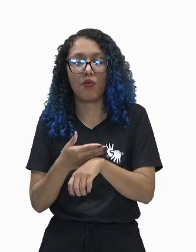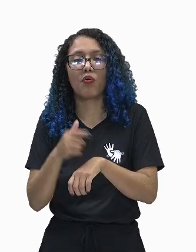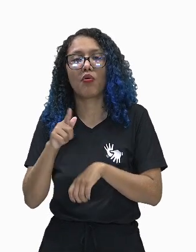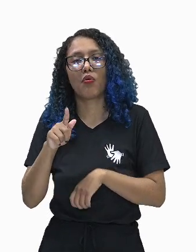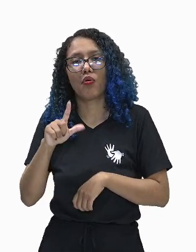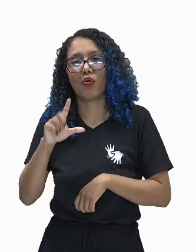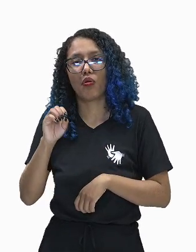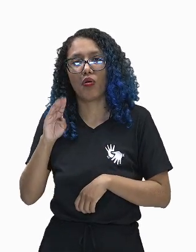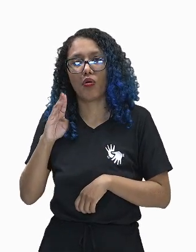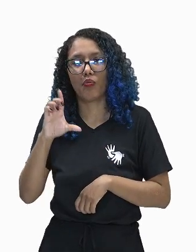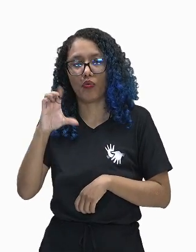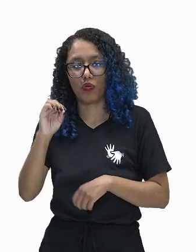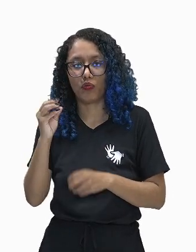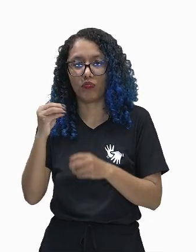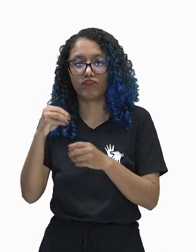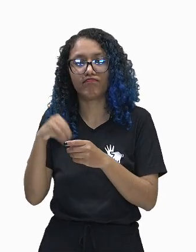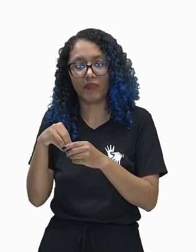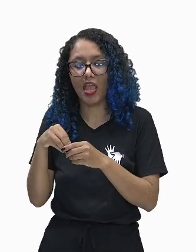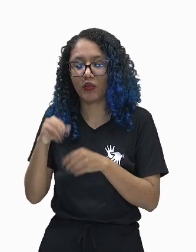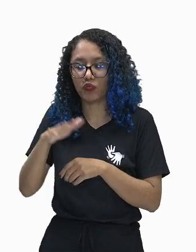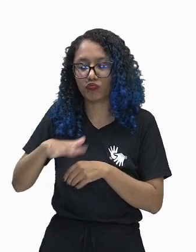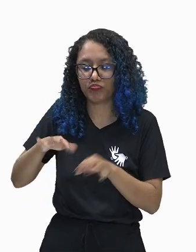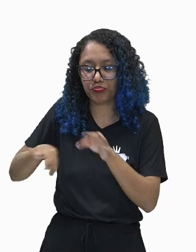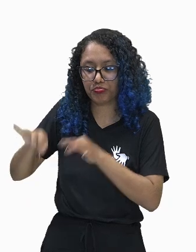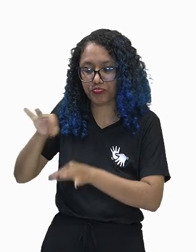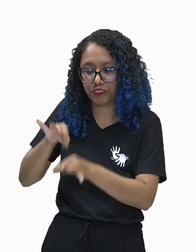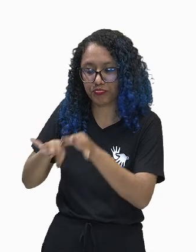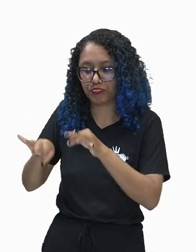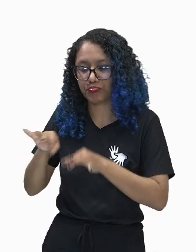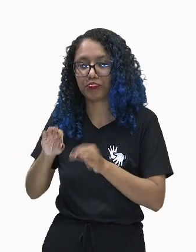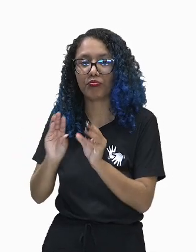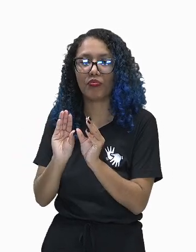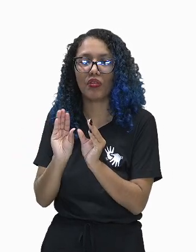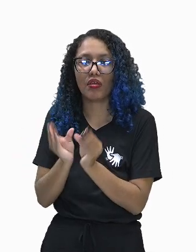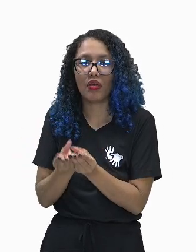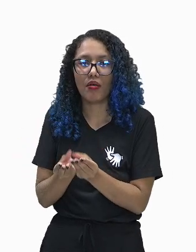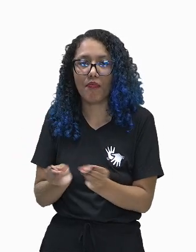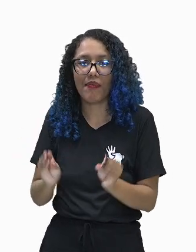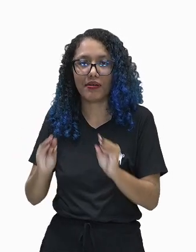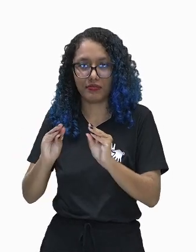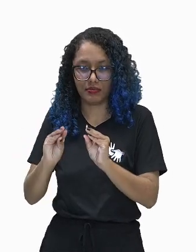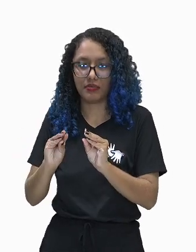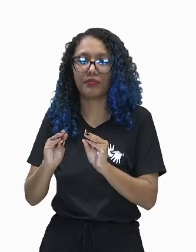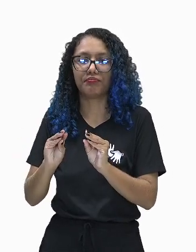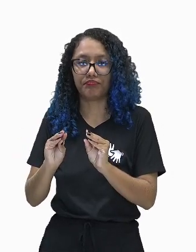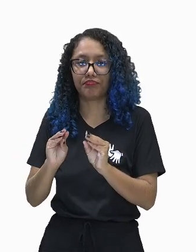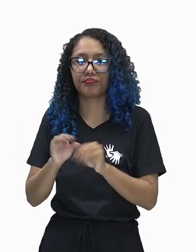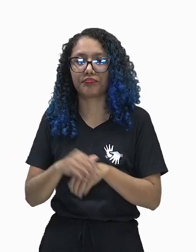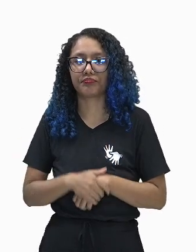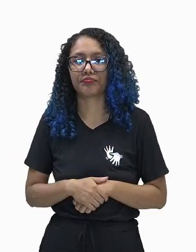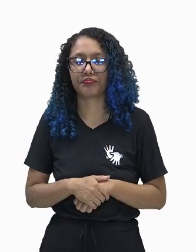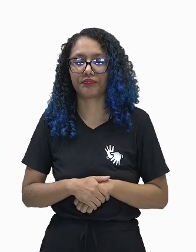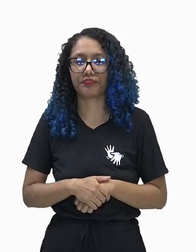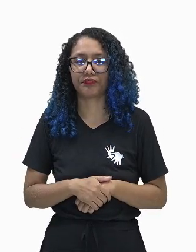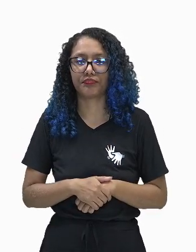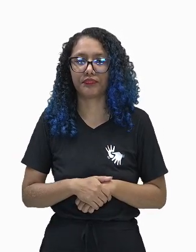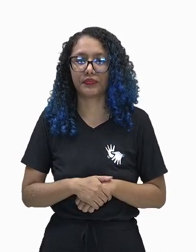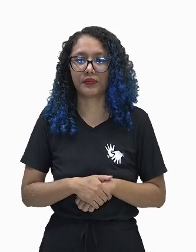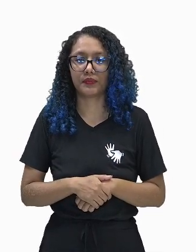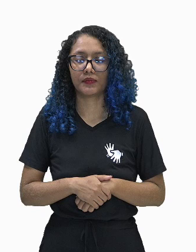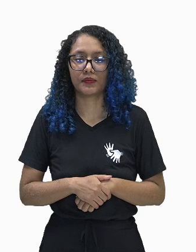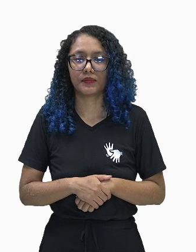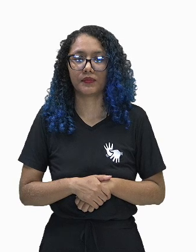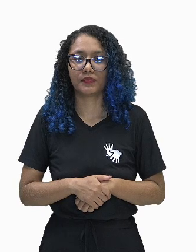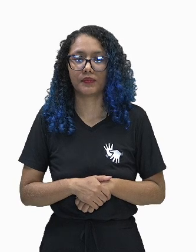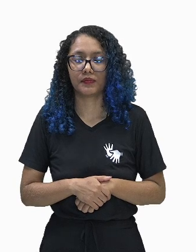das hemácias. Tem até um aqui que eu posso assinalar para vocês. Esse pontinho não é um artefato, viu?